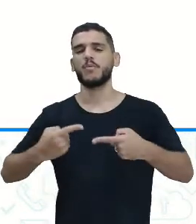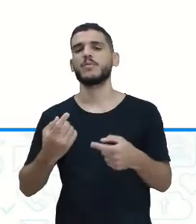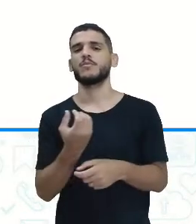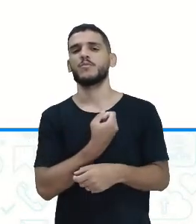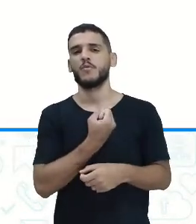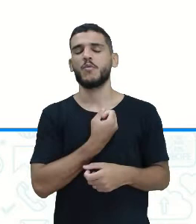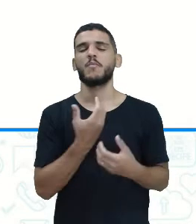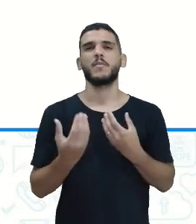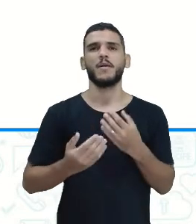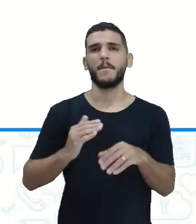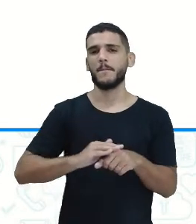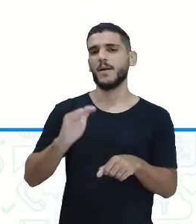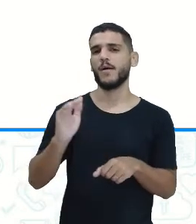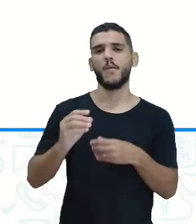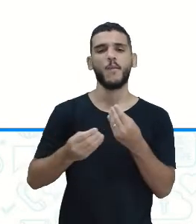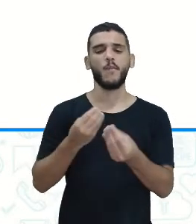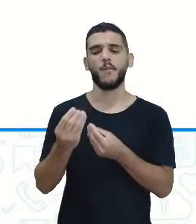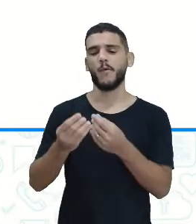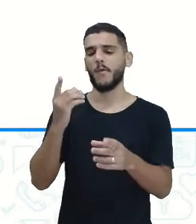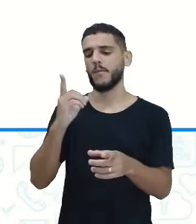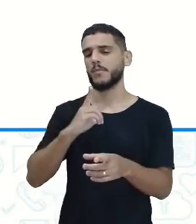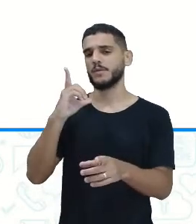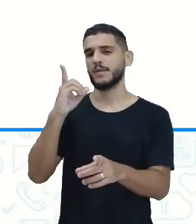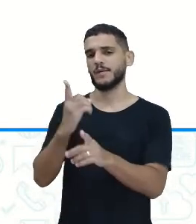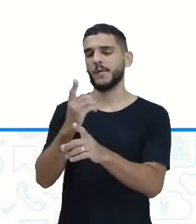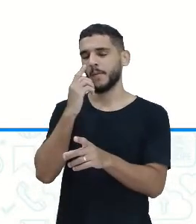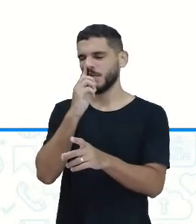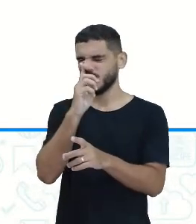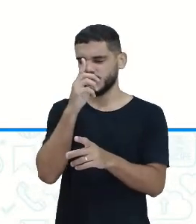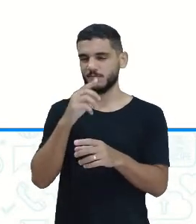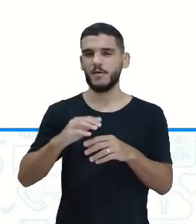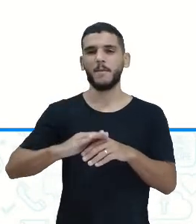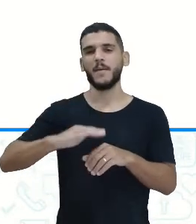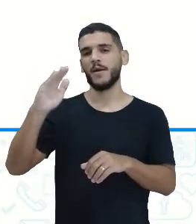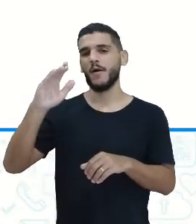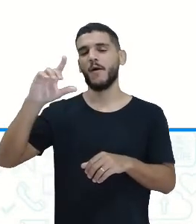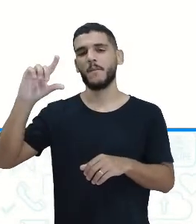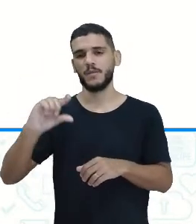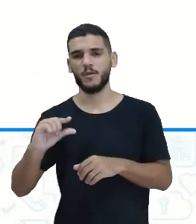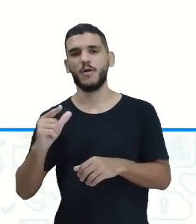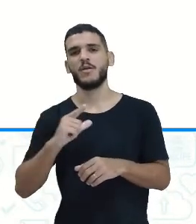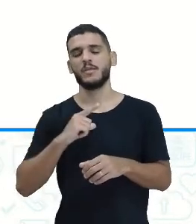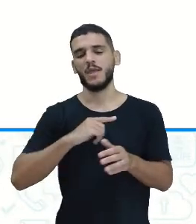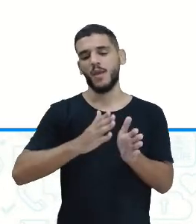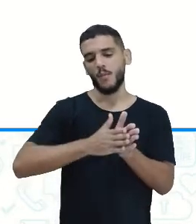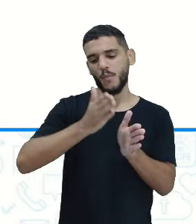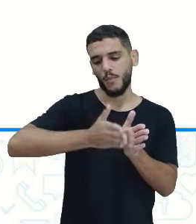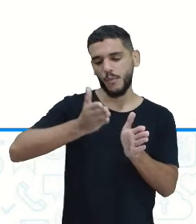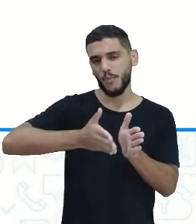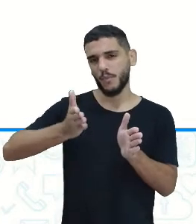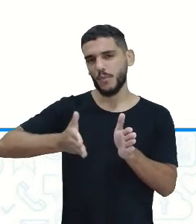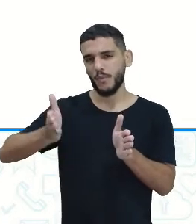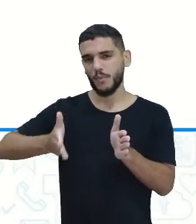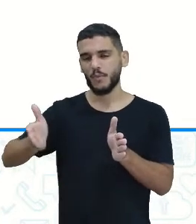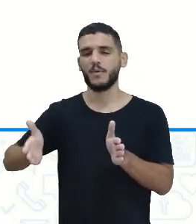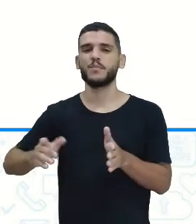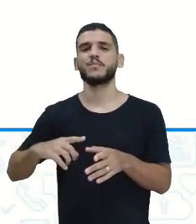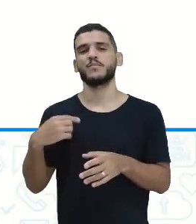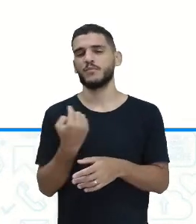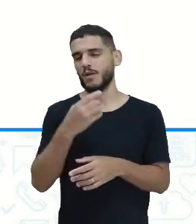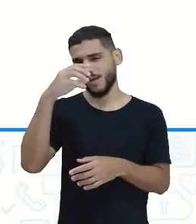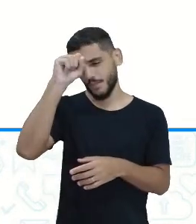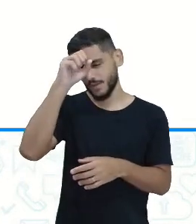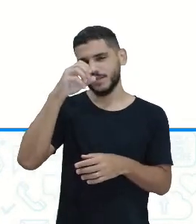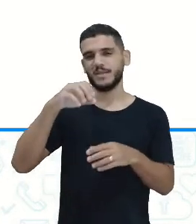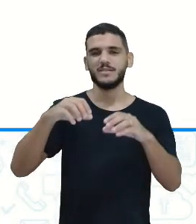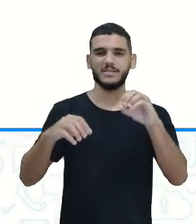maior, como é que a gente identifica o número maior, o número menor? Que todos os números seguem uma sequência, né? Aquela sequência que a gente aprende.